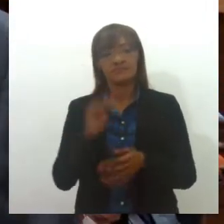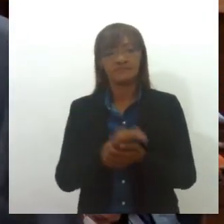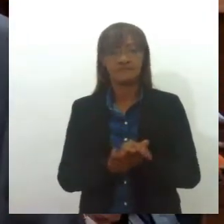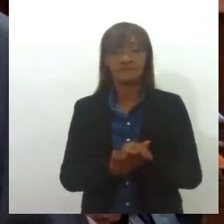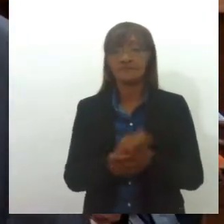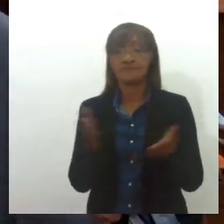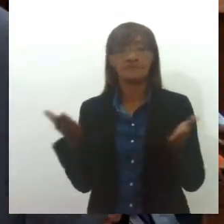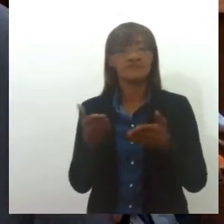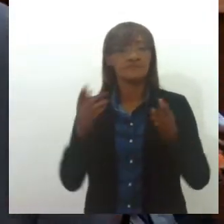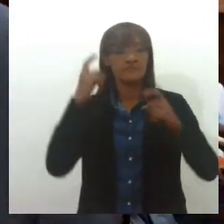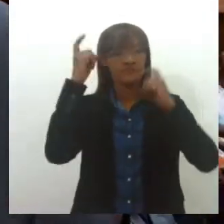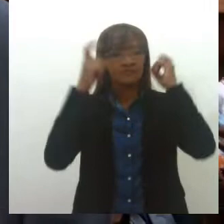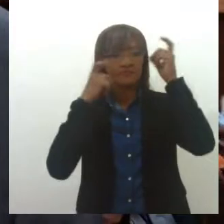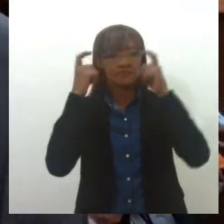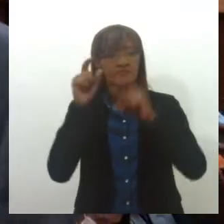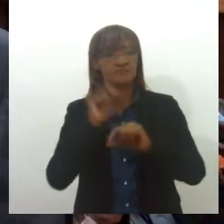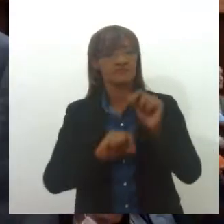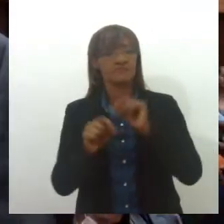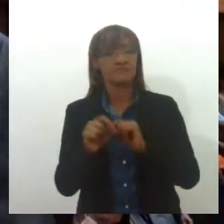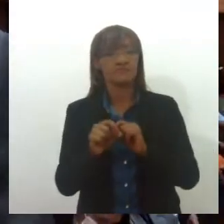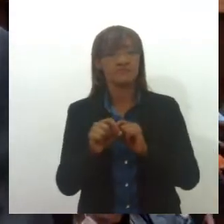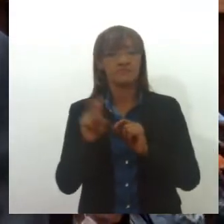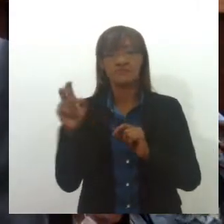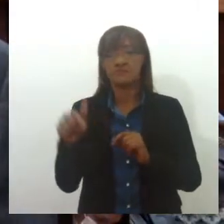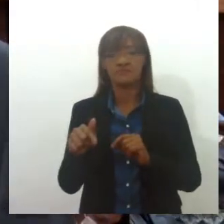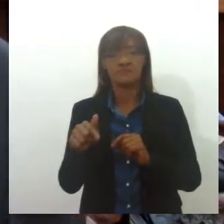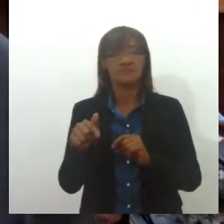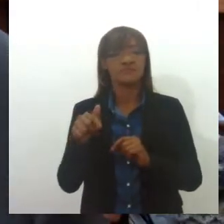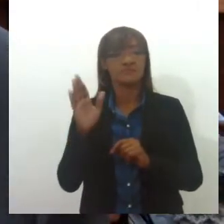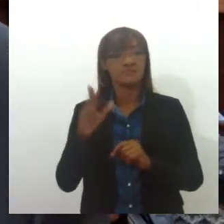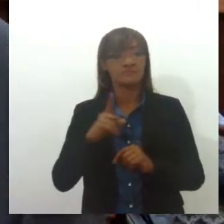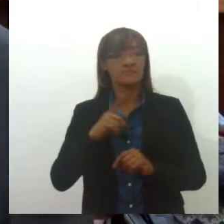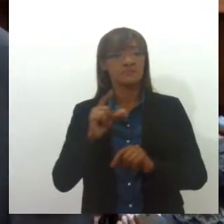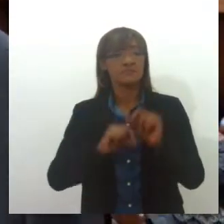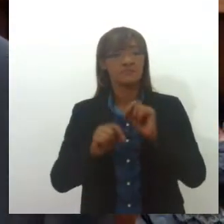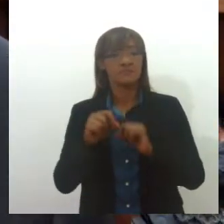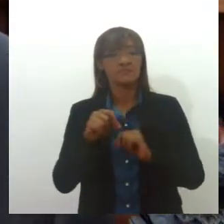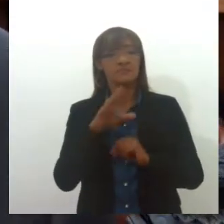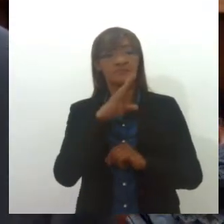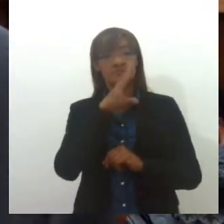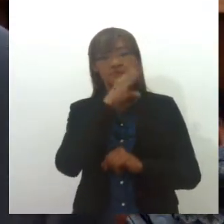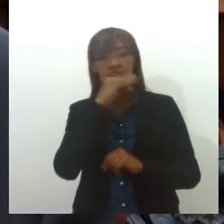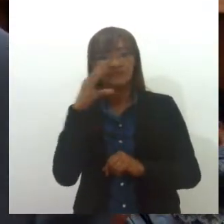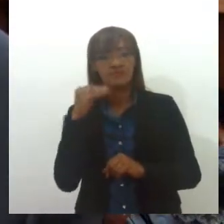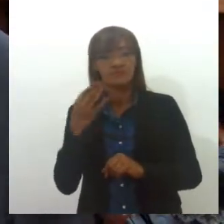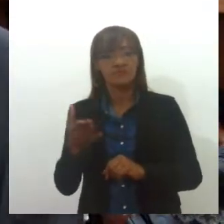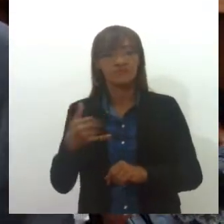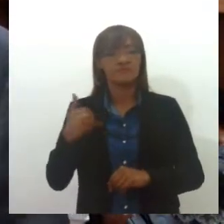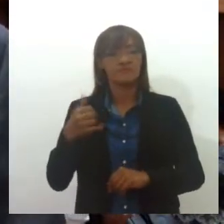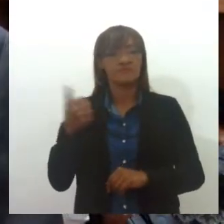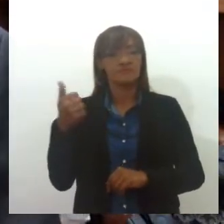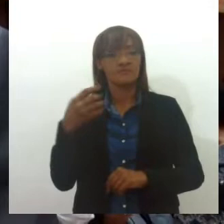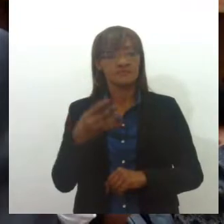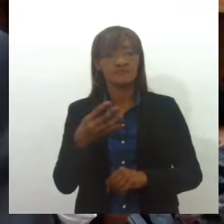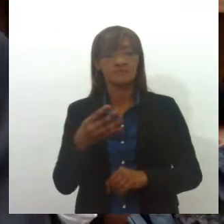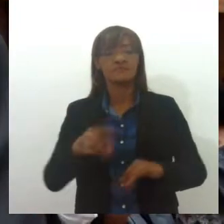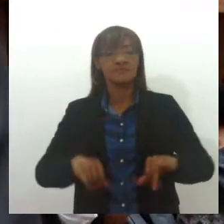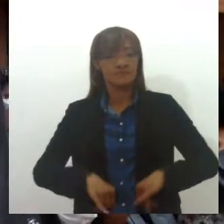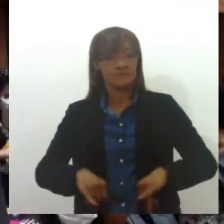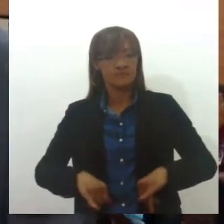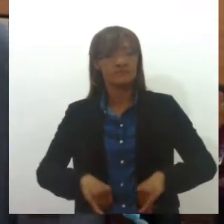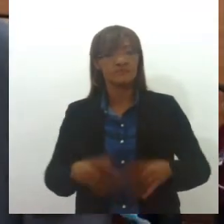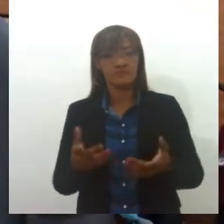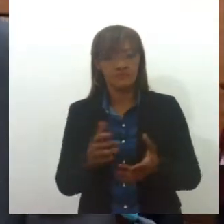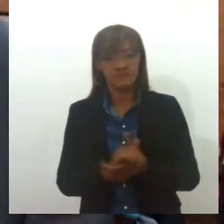preocupa é que 70% dos casos é estupro de vulnerável, onde a adolescente com menor de 14 anos sofre o